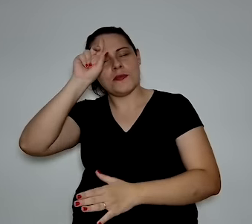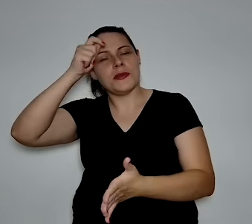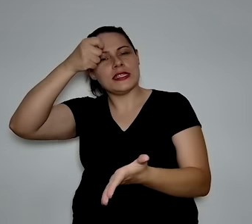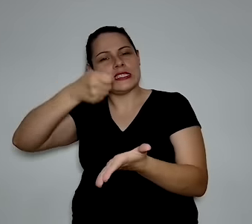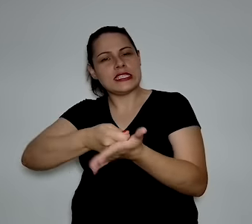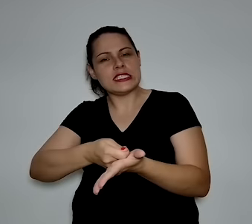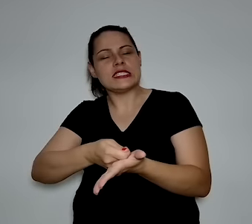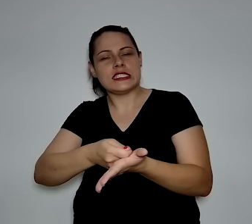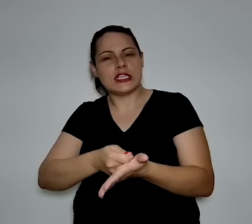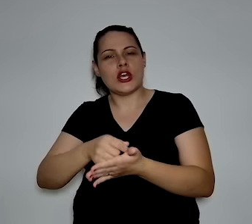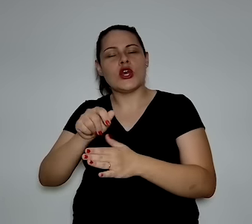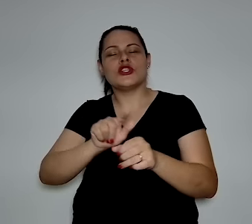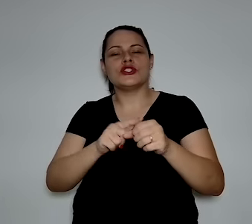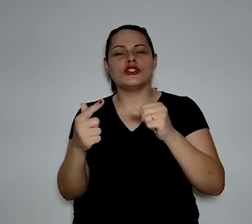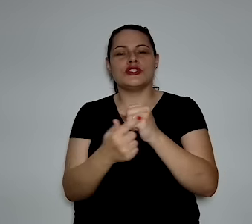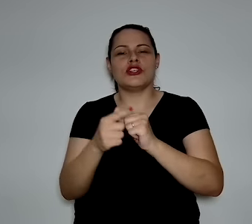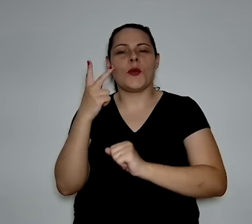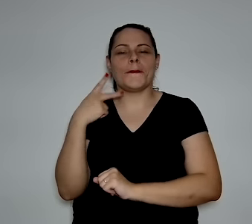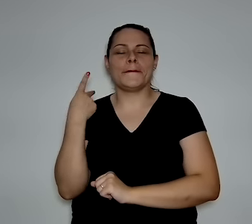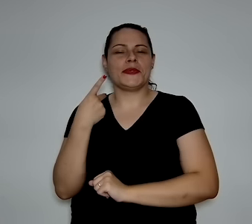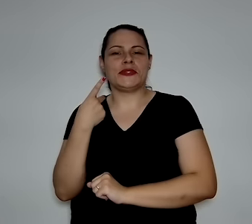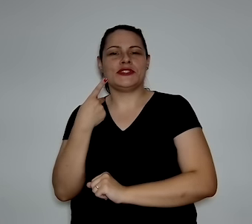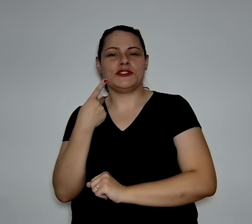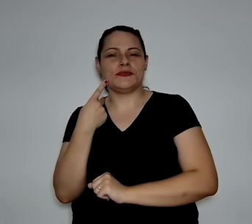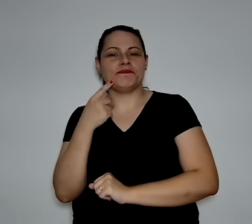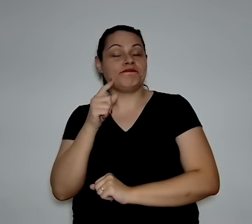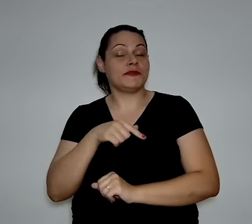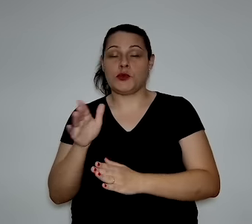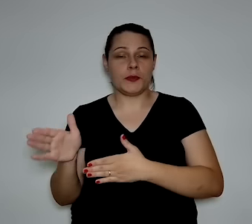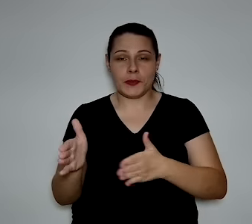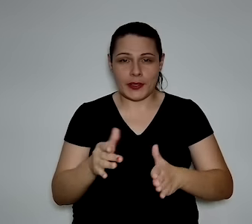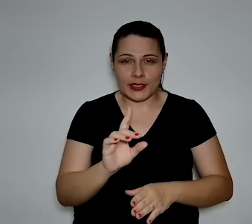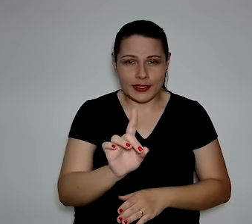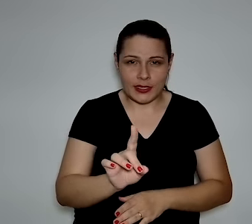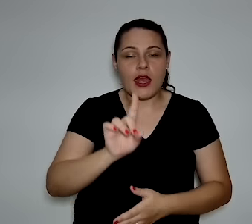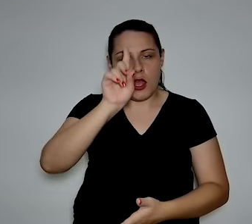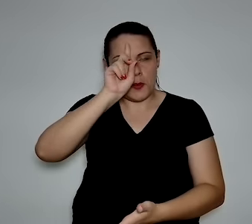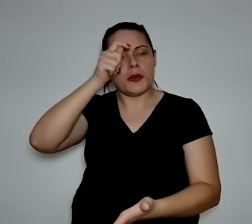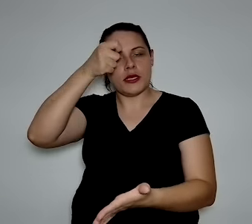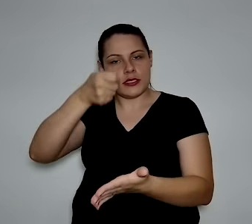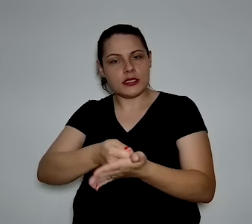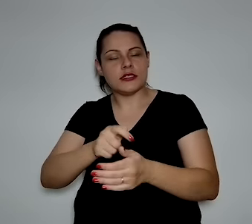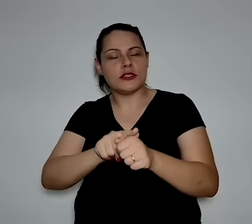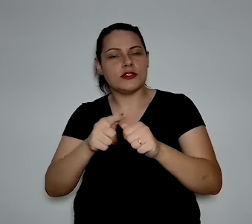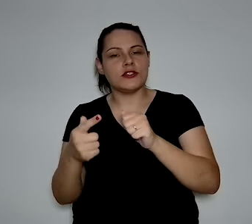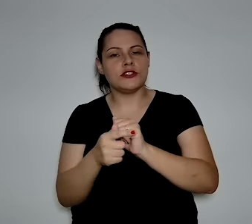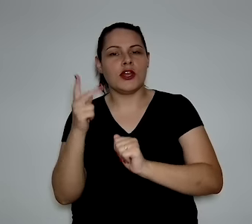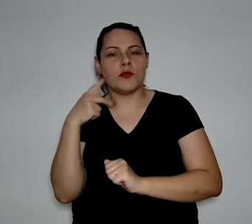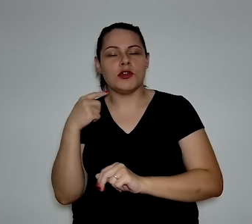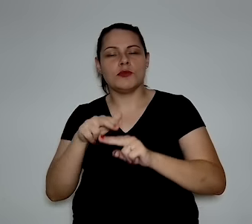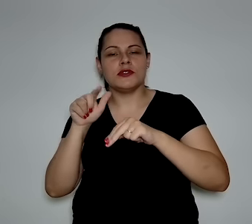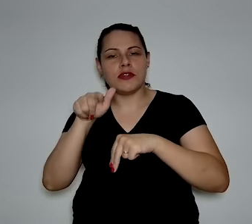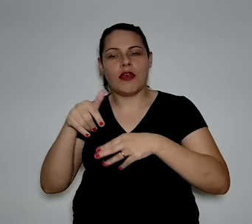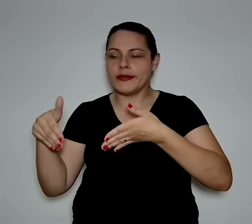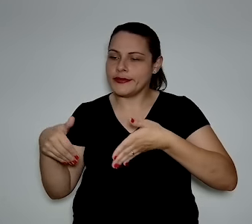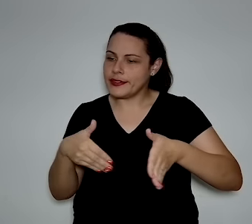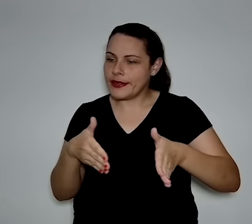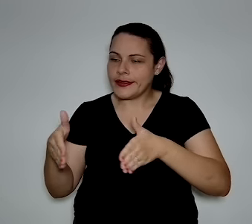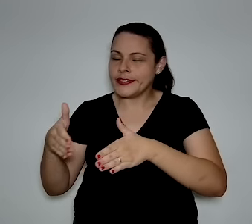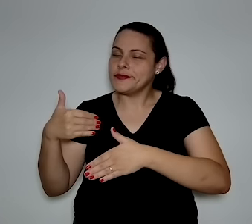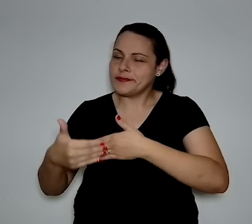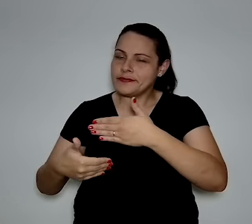essa é uma decisão geopolítica. Não é uma tendência. É uma decisão e é uma